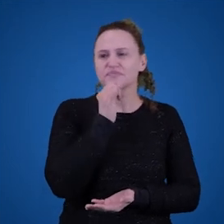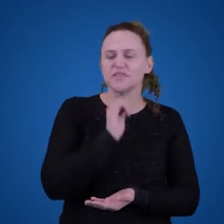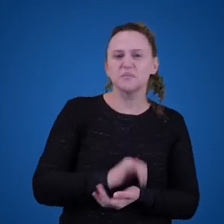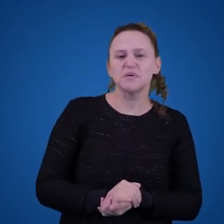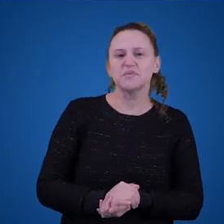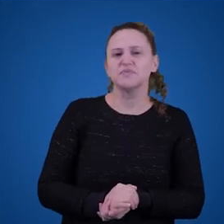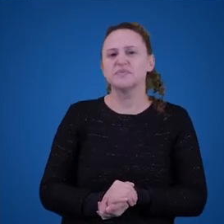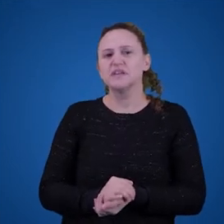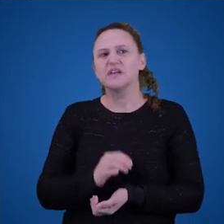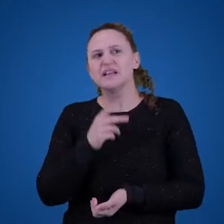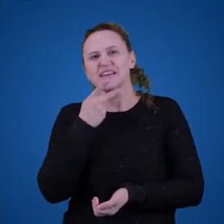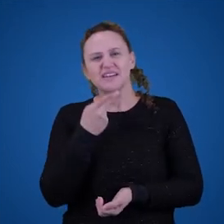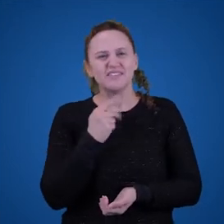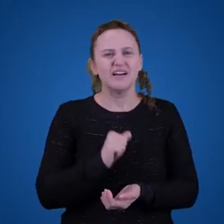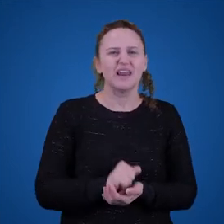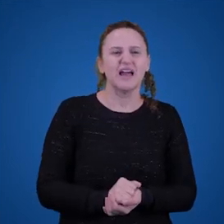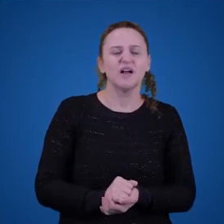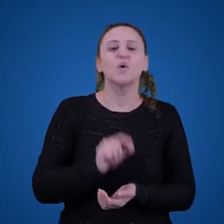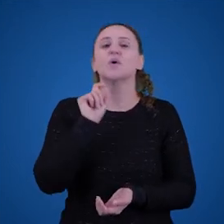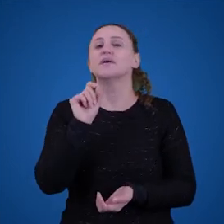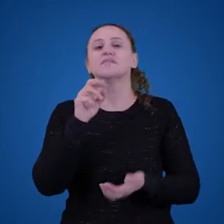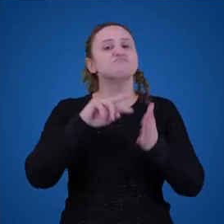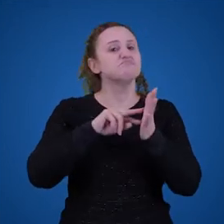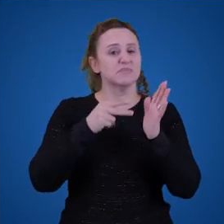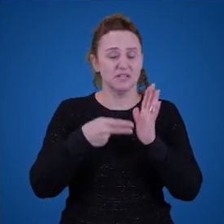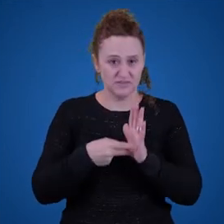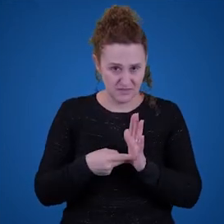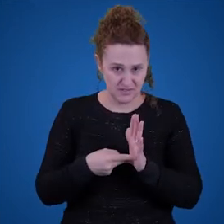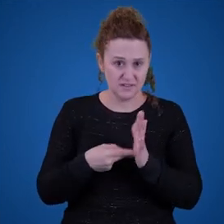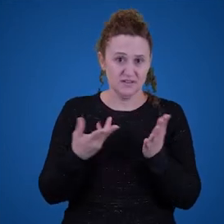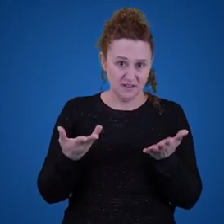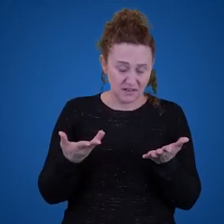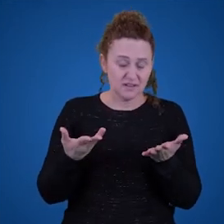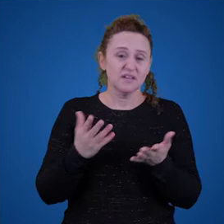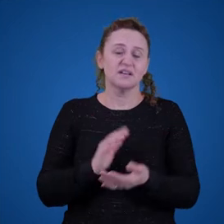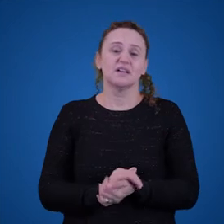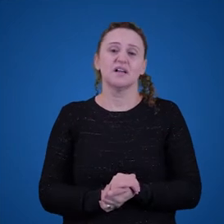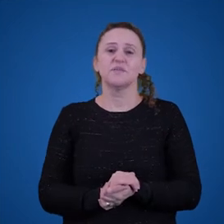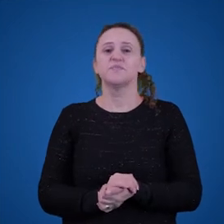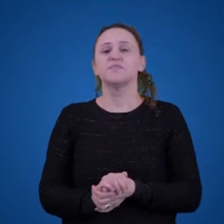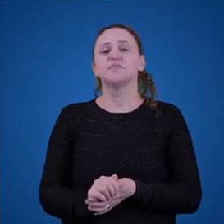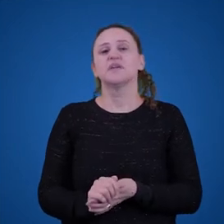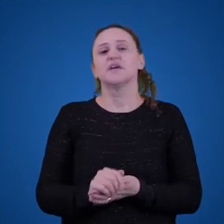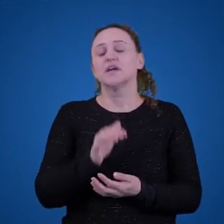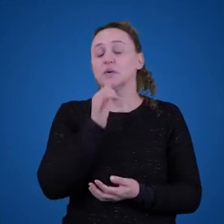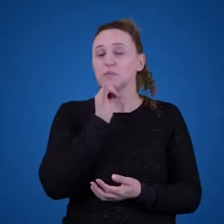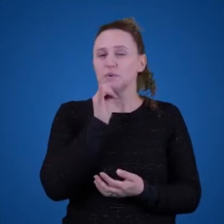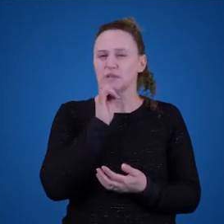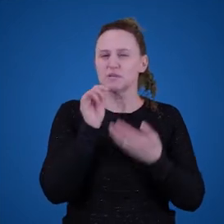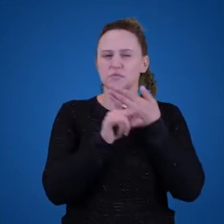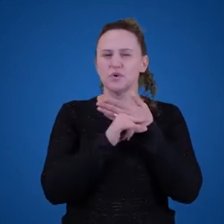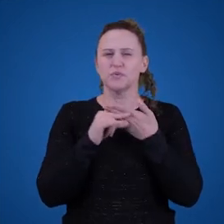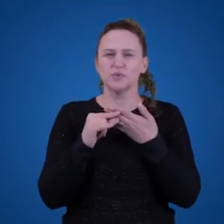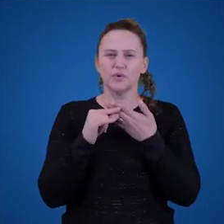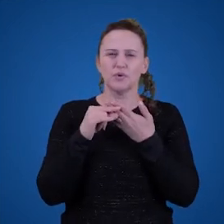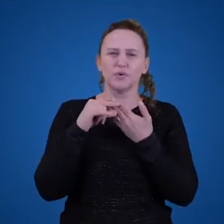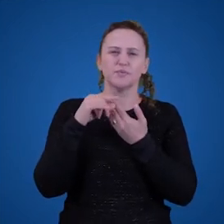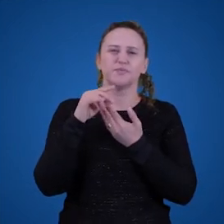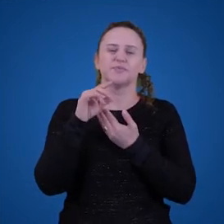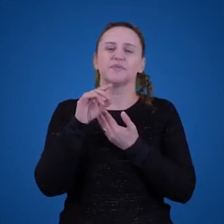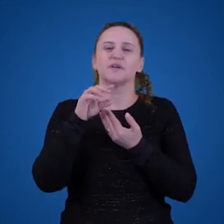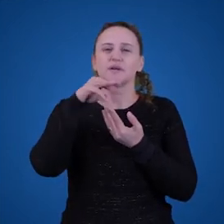autor infelizmente falecido, eu gostaria muito de conhecer autores do calibre dele, nós não conseguimos, obviamente,